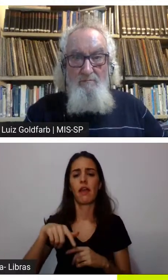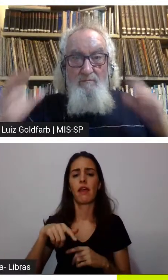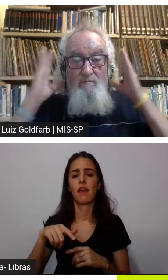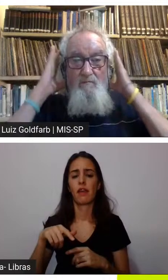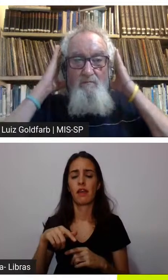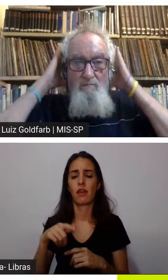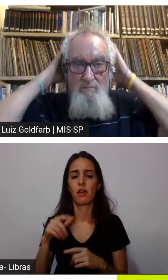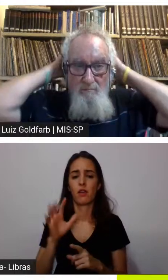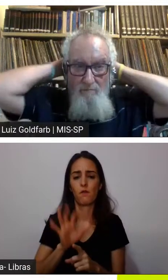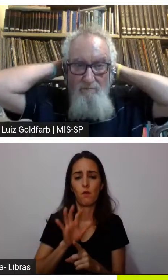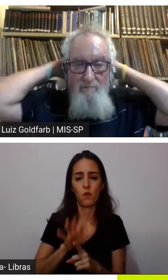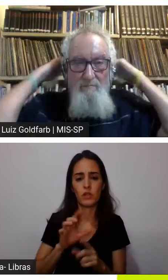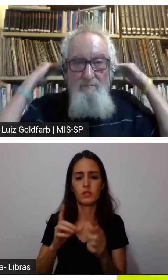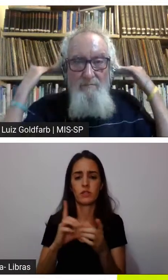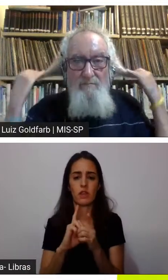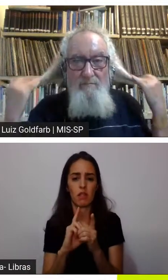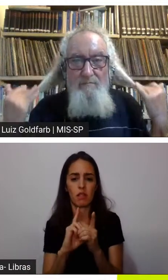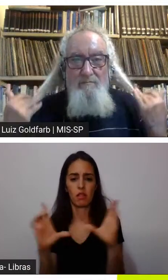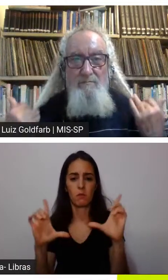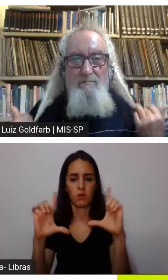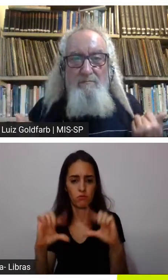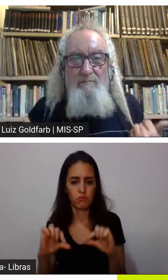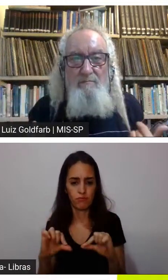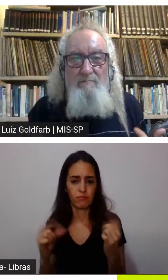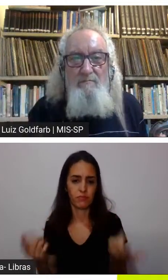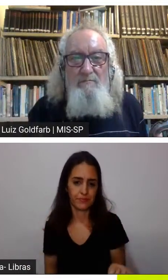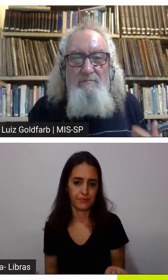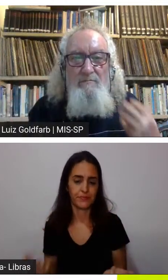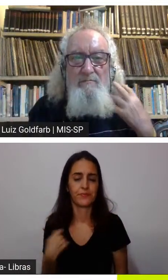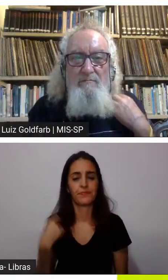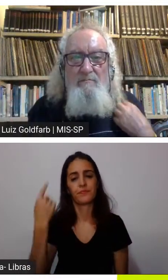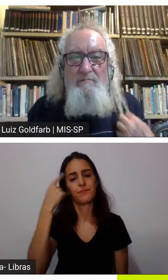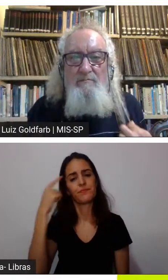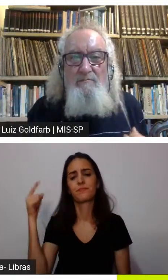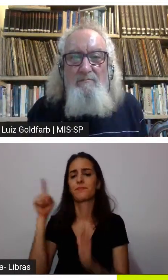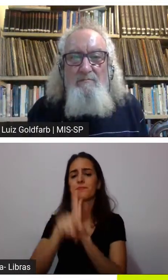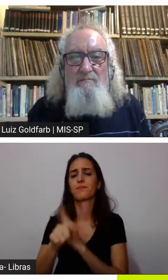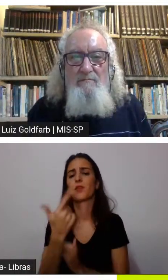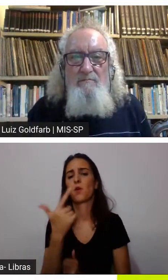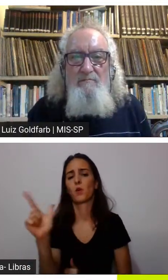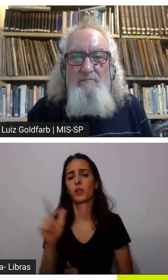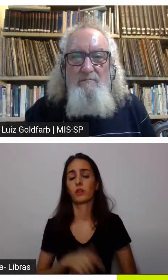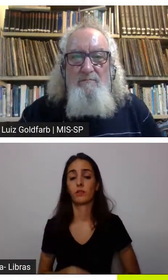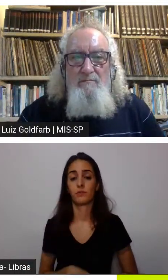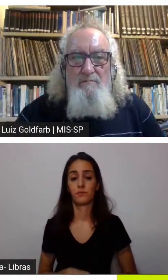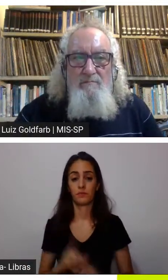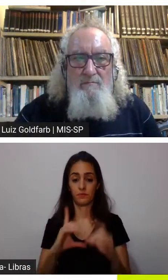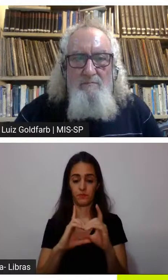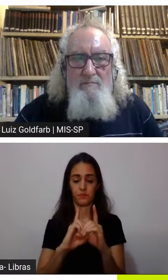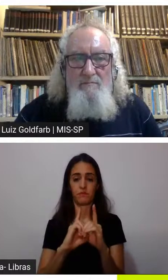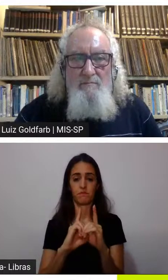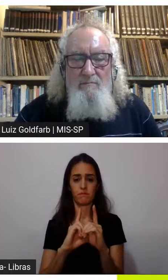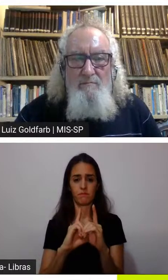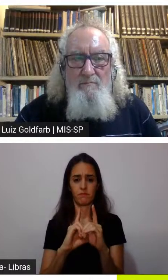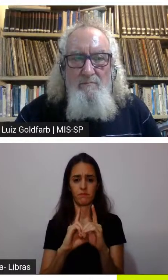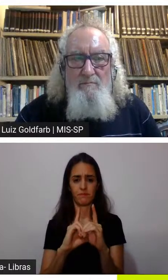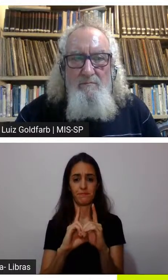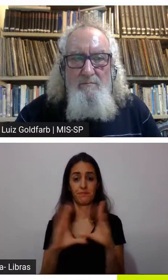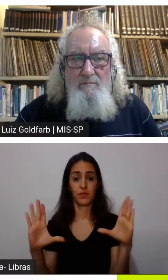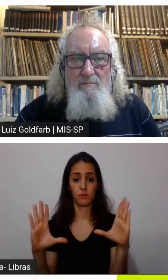pergunta e aí eu transformei a pergunta em uma outra pergunta a democracia como a gente conhece hoje está preparada para